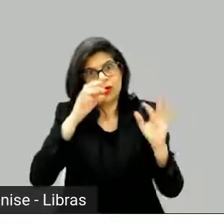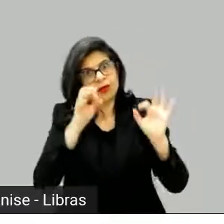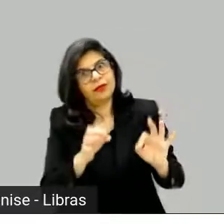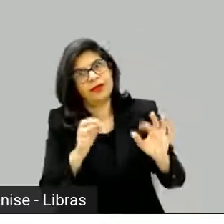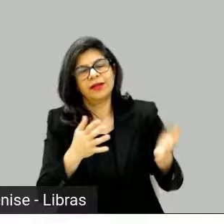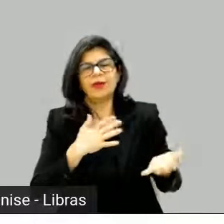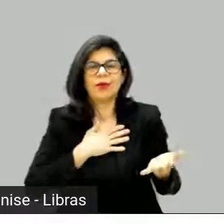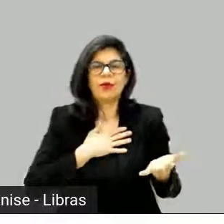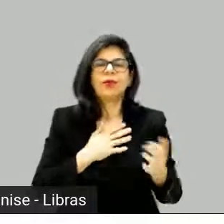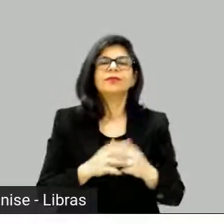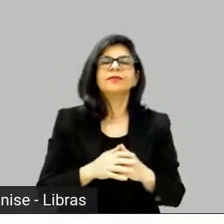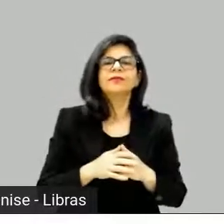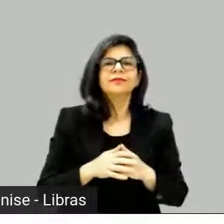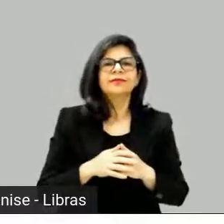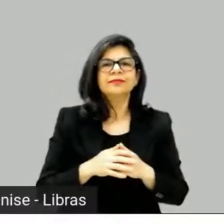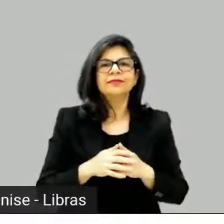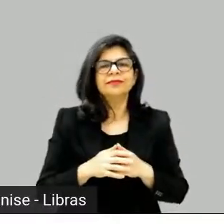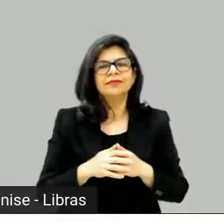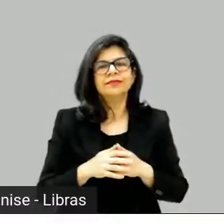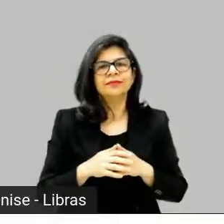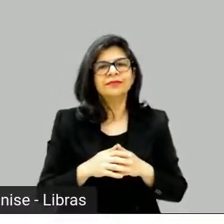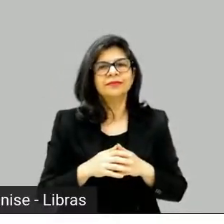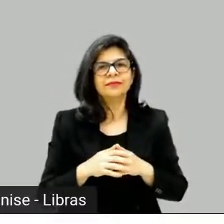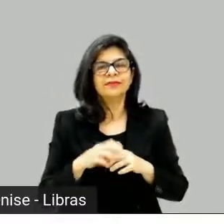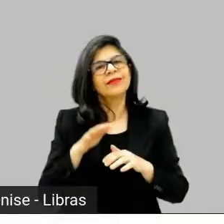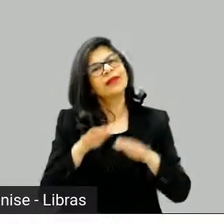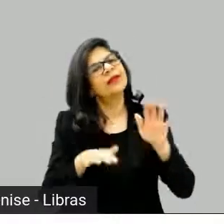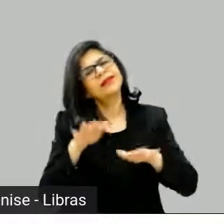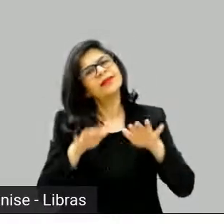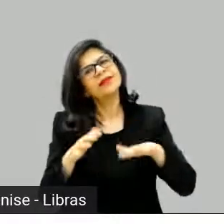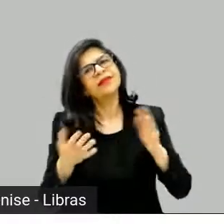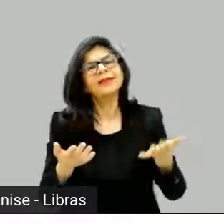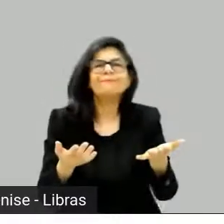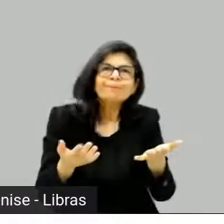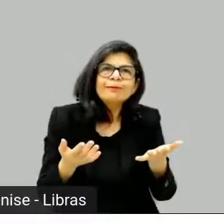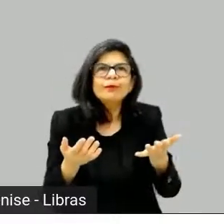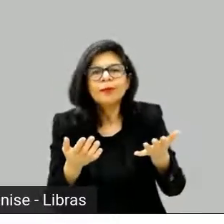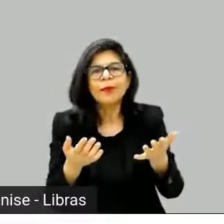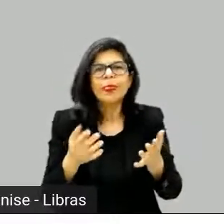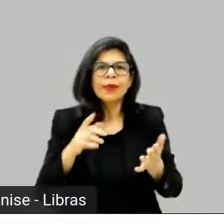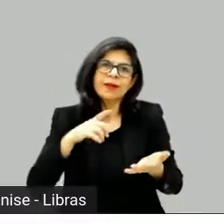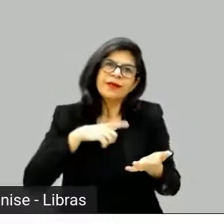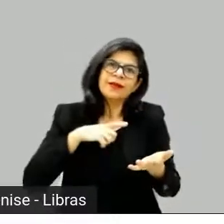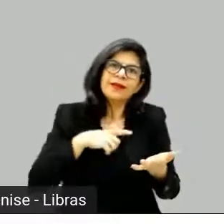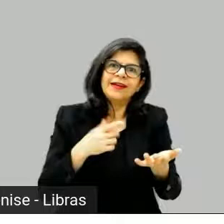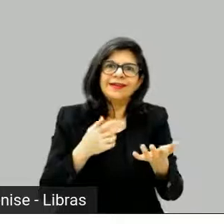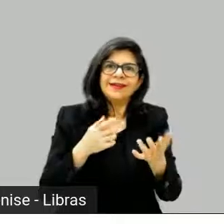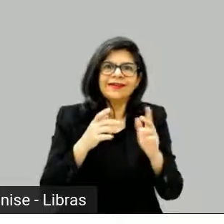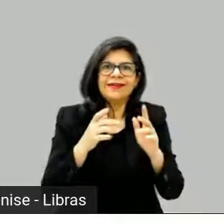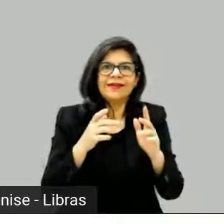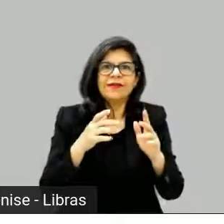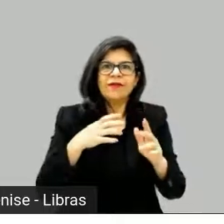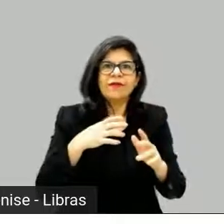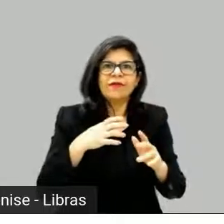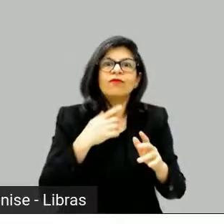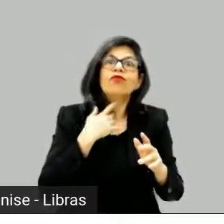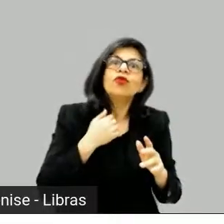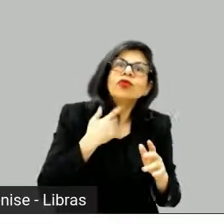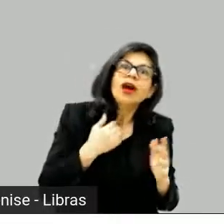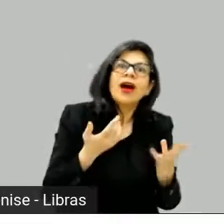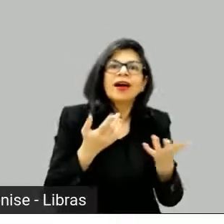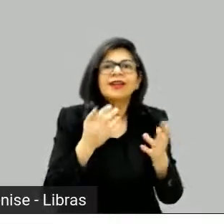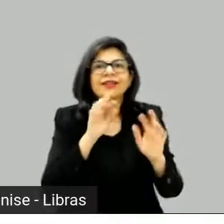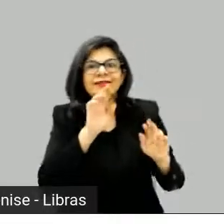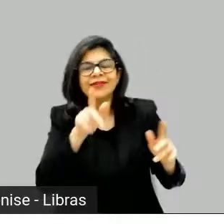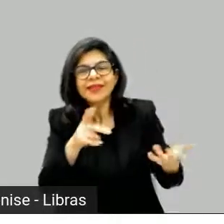Tira um pouco a gente do lugar, de achar que existe algum domínio, já, ou que... Ah, isso aqui eu sei